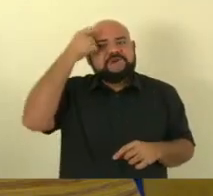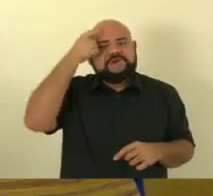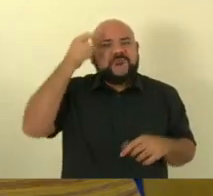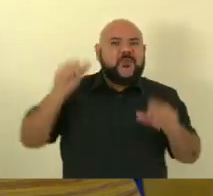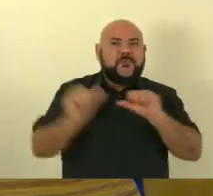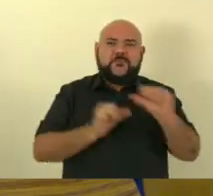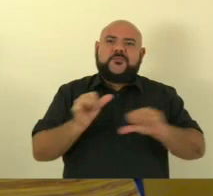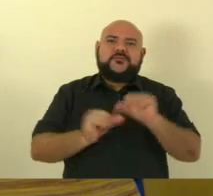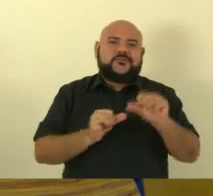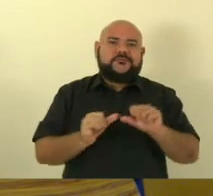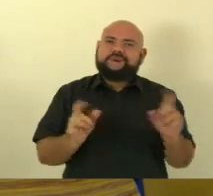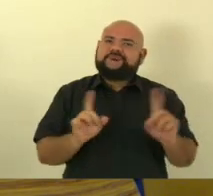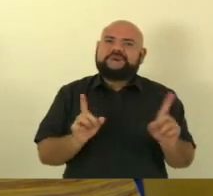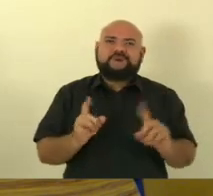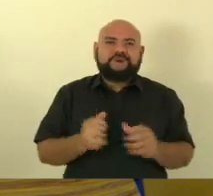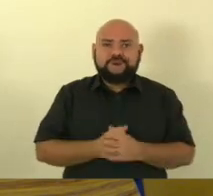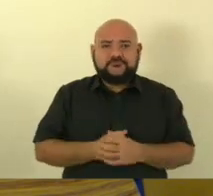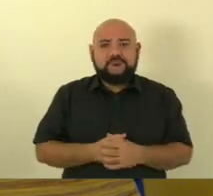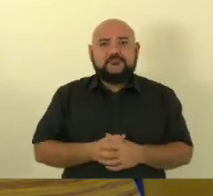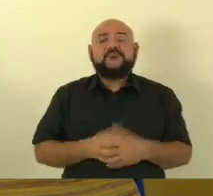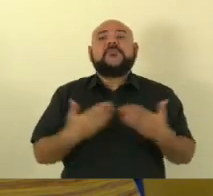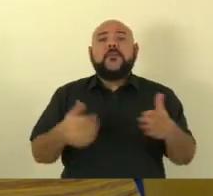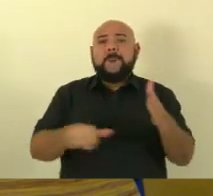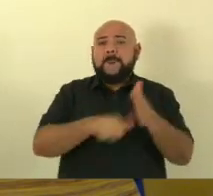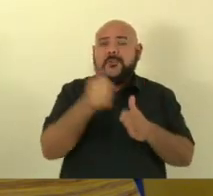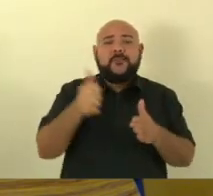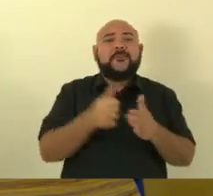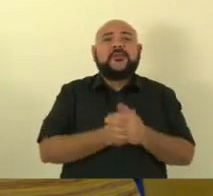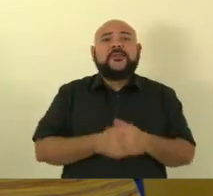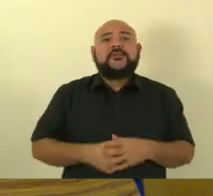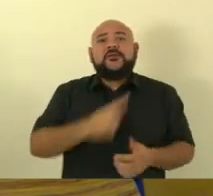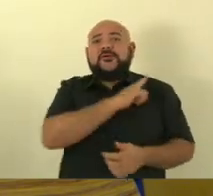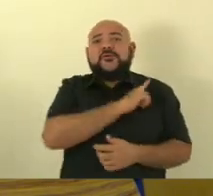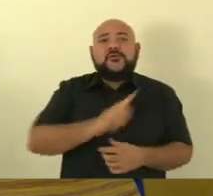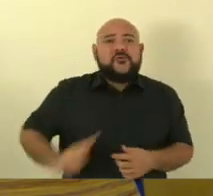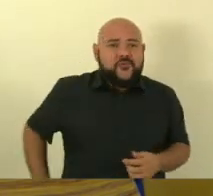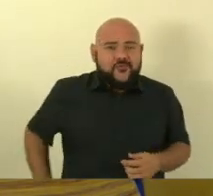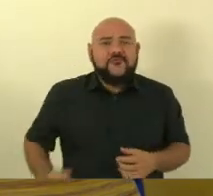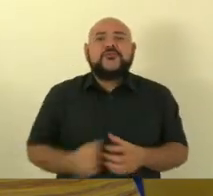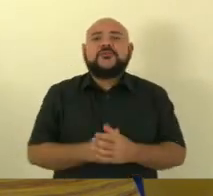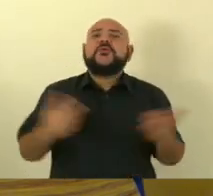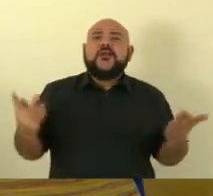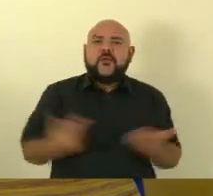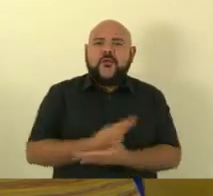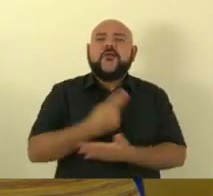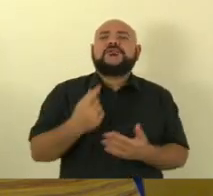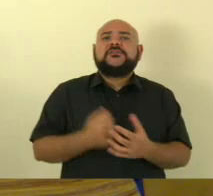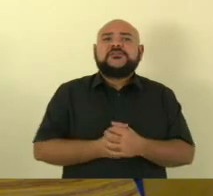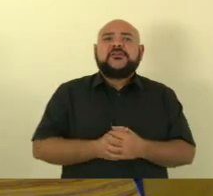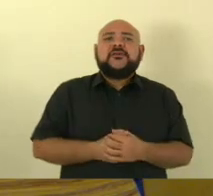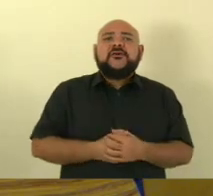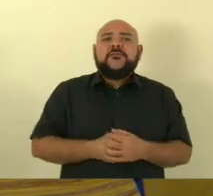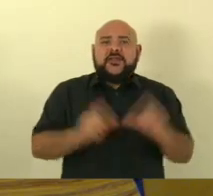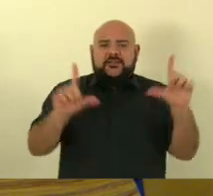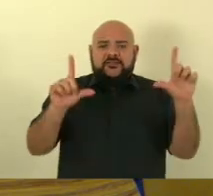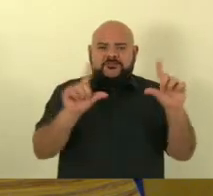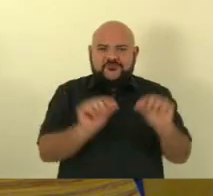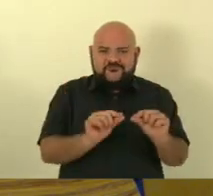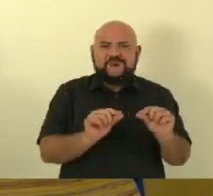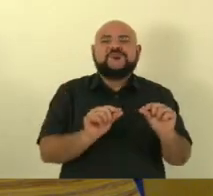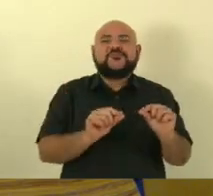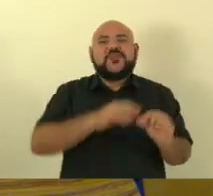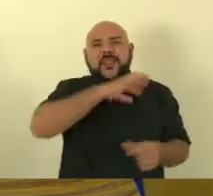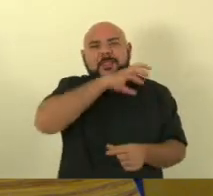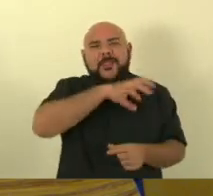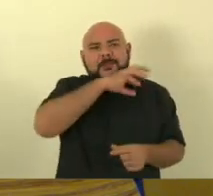e eles iam mudar tiramos o primeiro governo da história e desde a redemocratização que trabalhou pra reduzir imposto que trabalhou pra reduzir